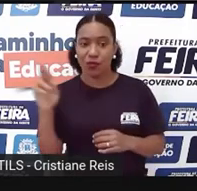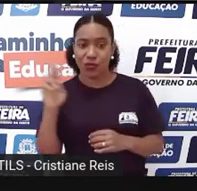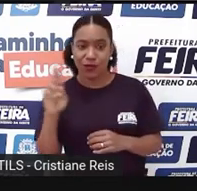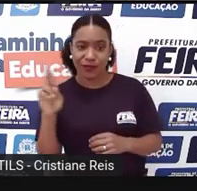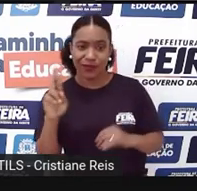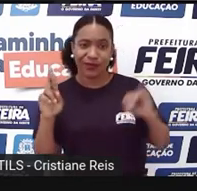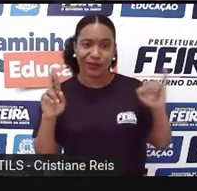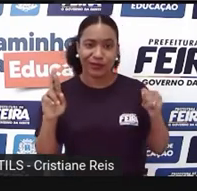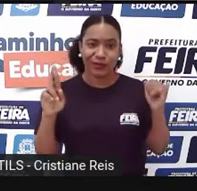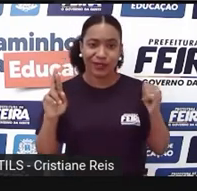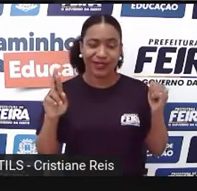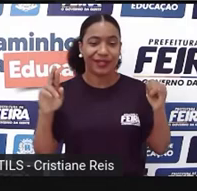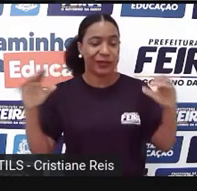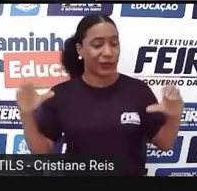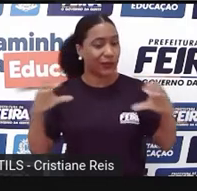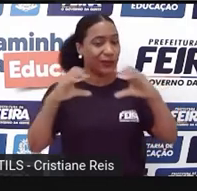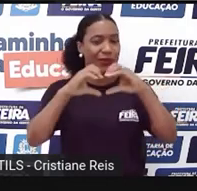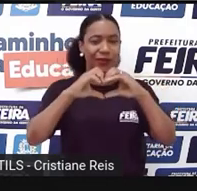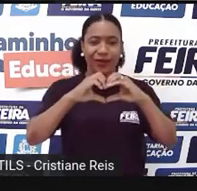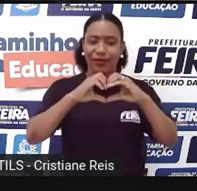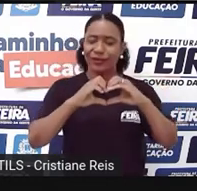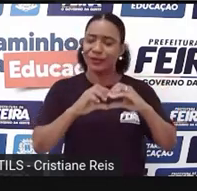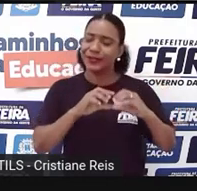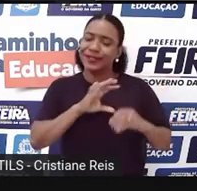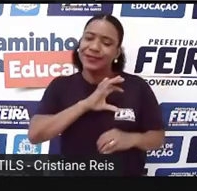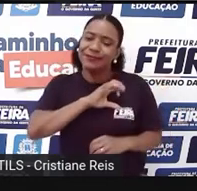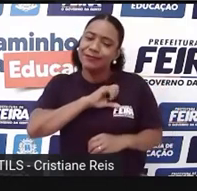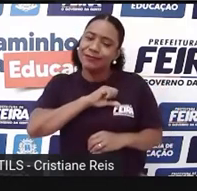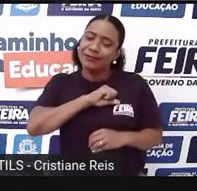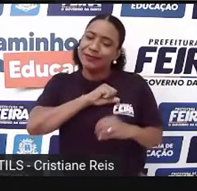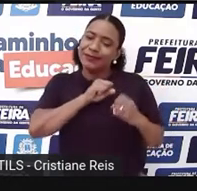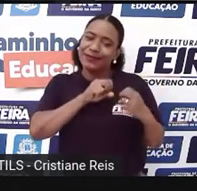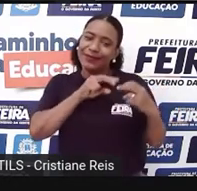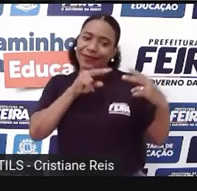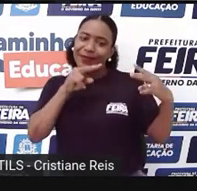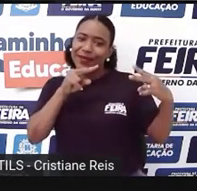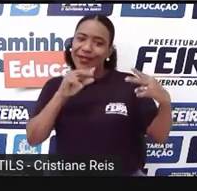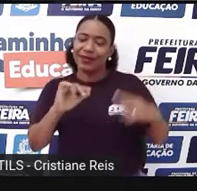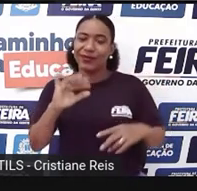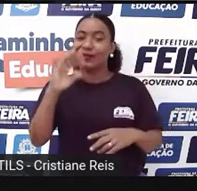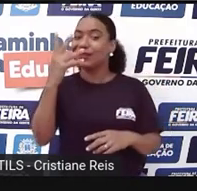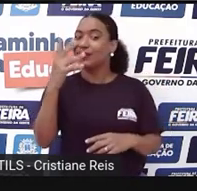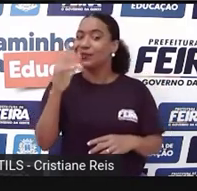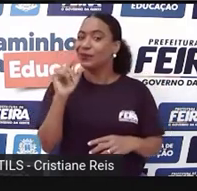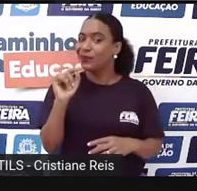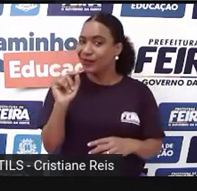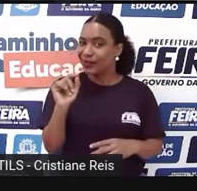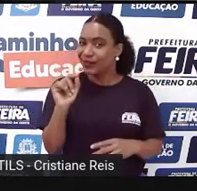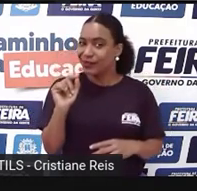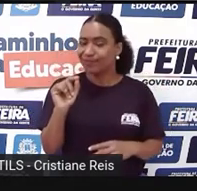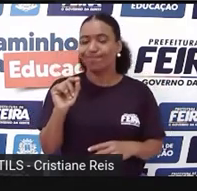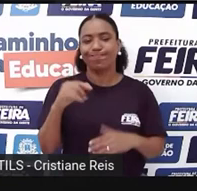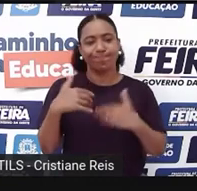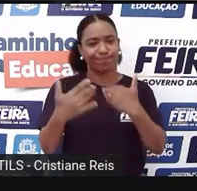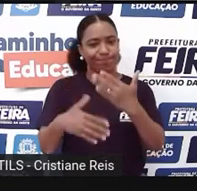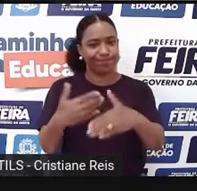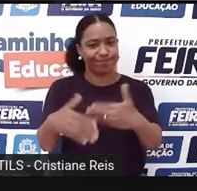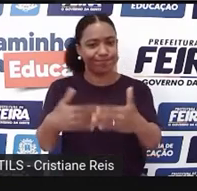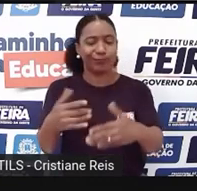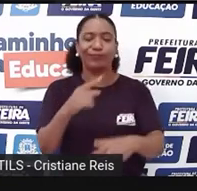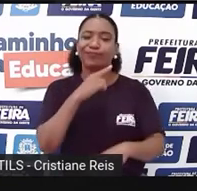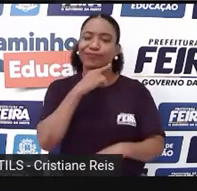Juliet se apaixonam? they, death. Eles, se matam.